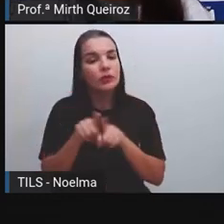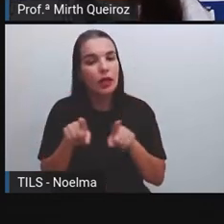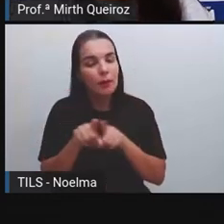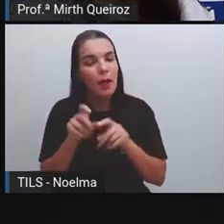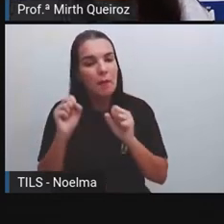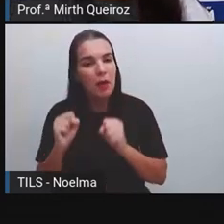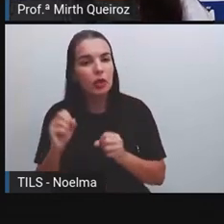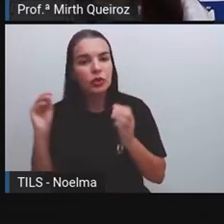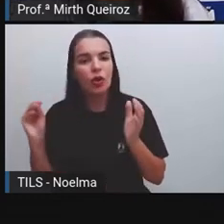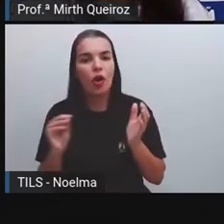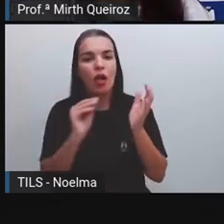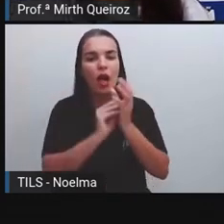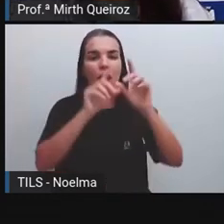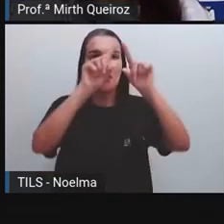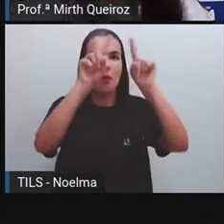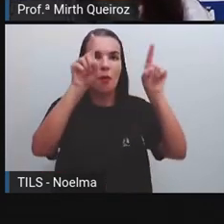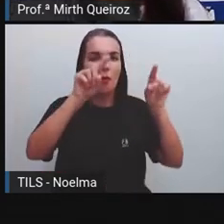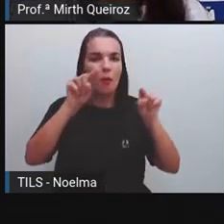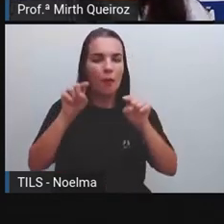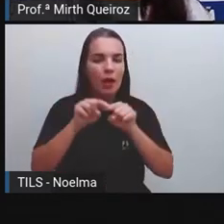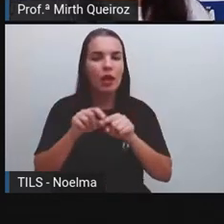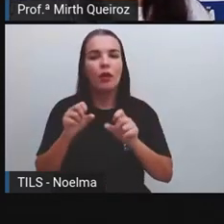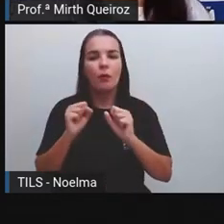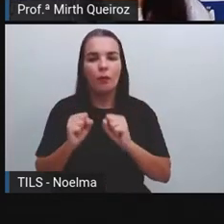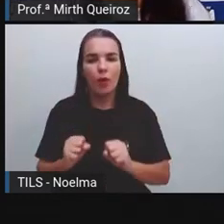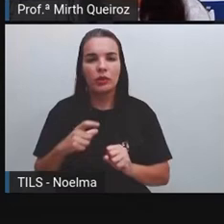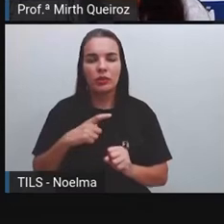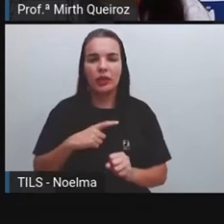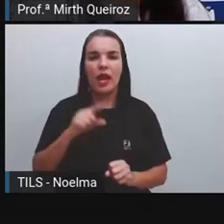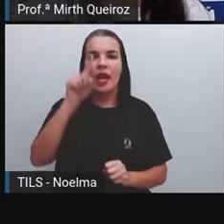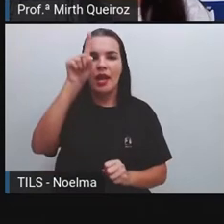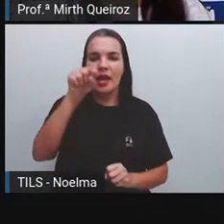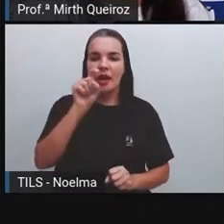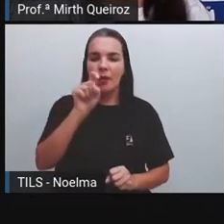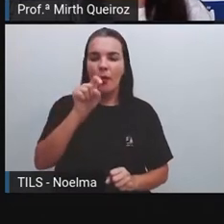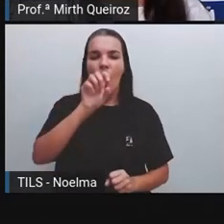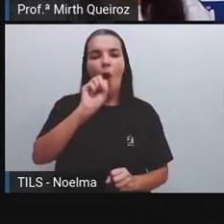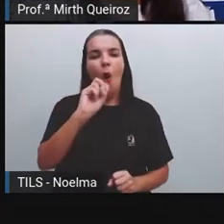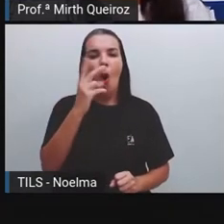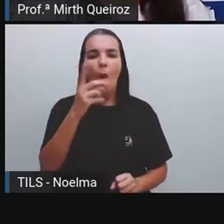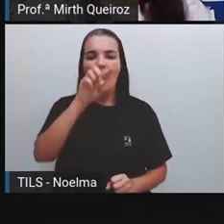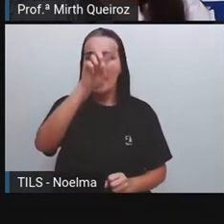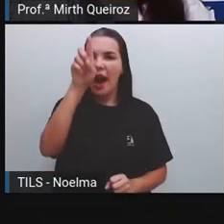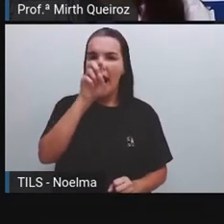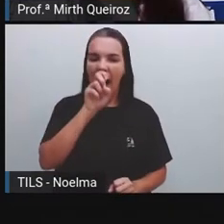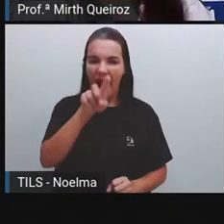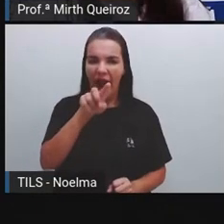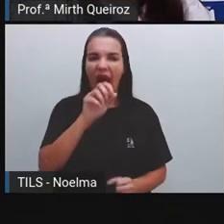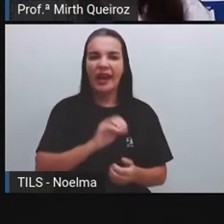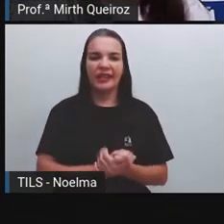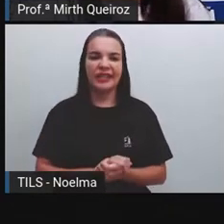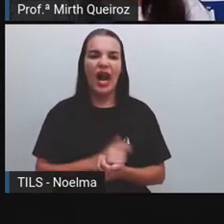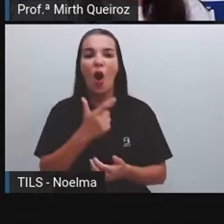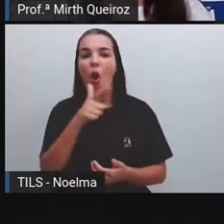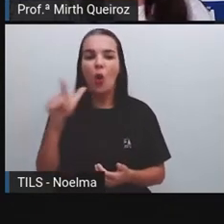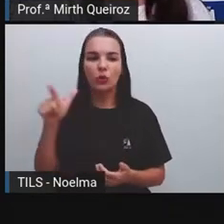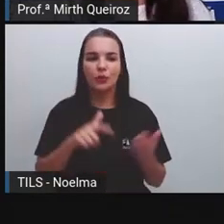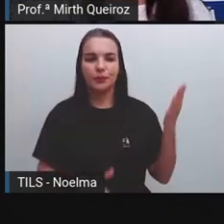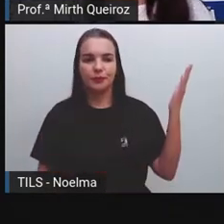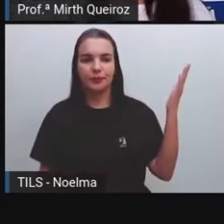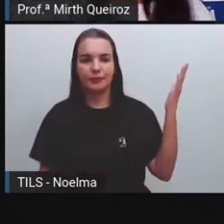Ou se é um questionamento, uma pergunta, tudo isso pode ser indicado através da pontuação.